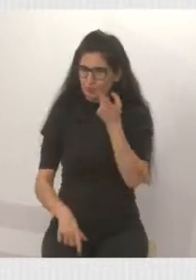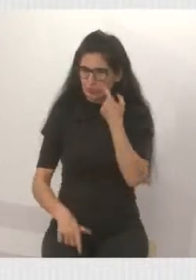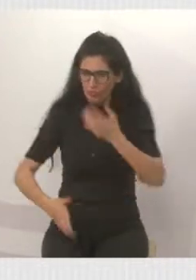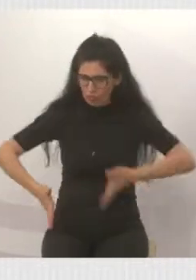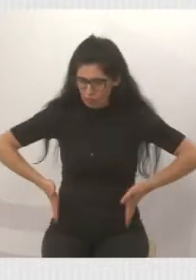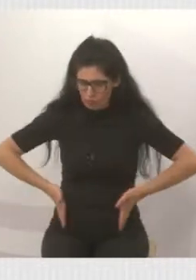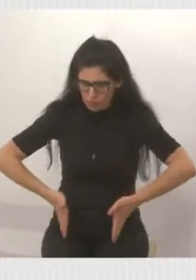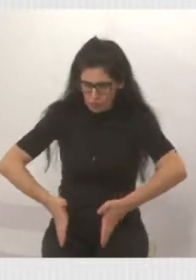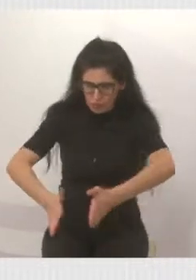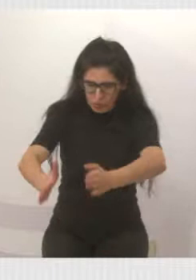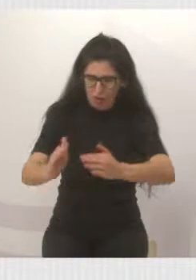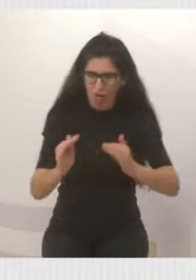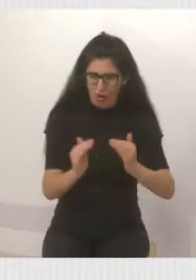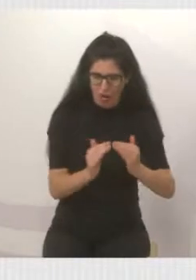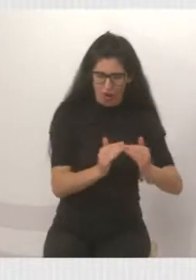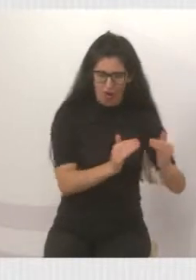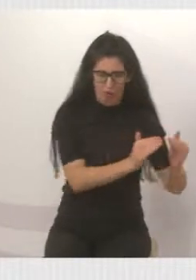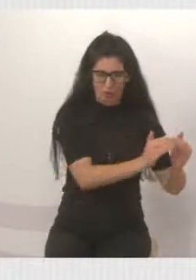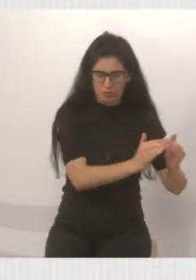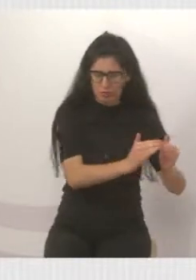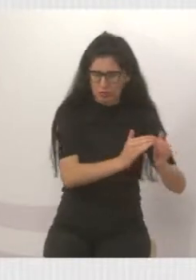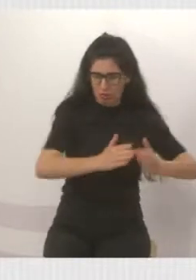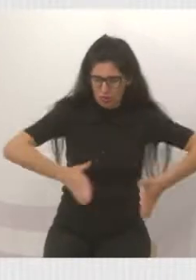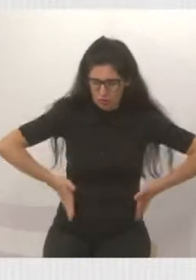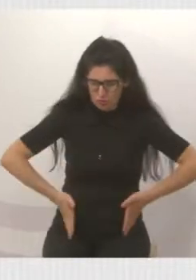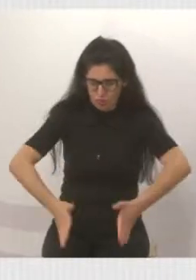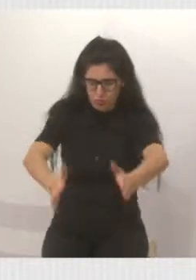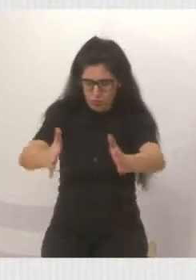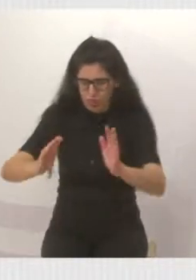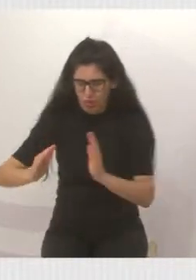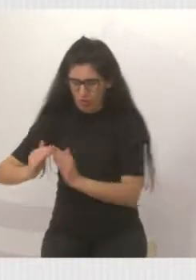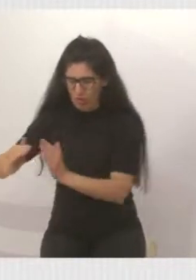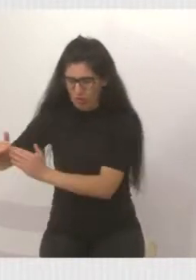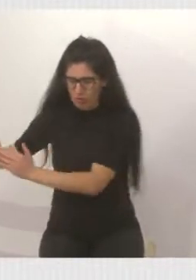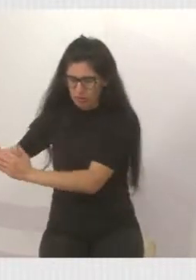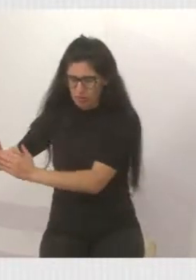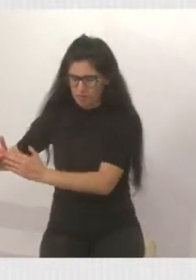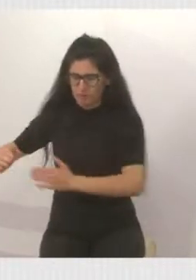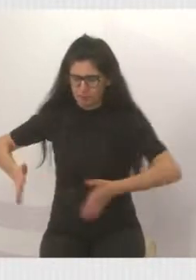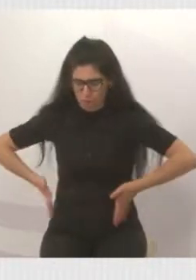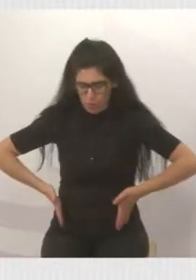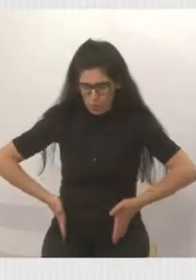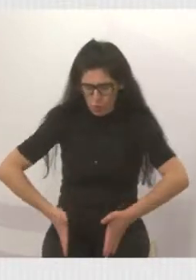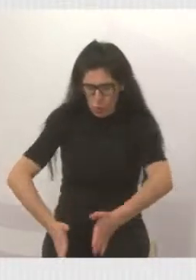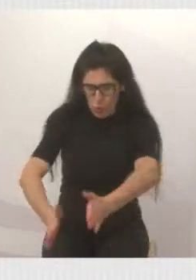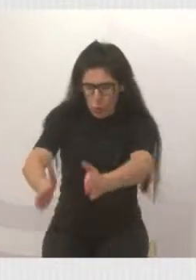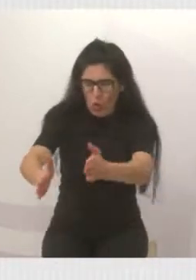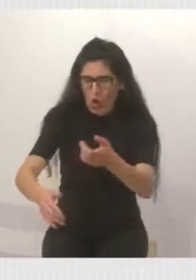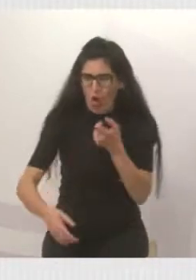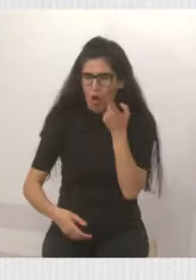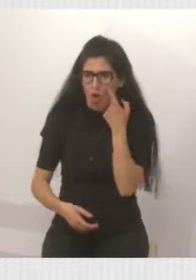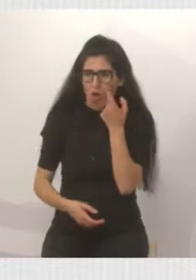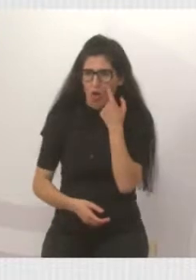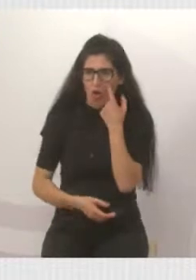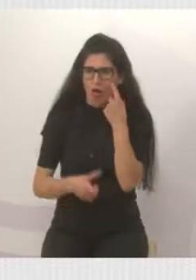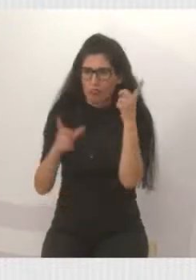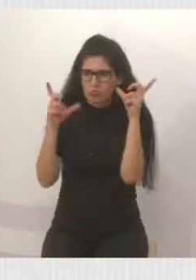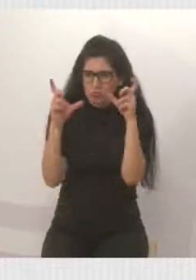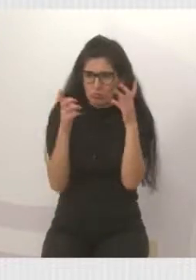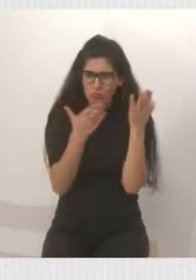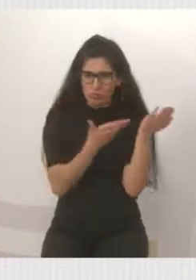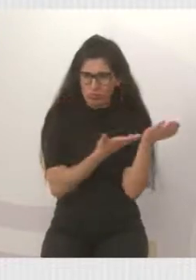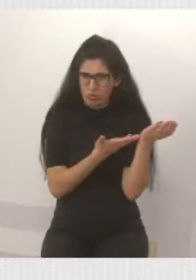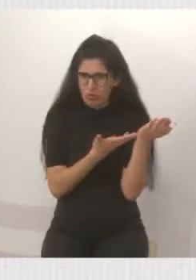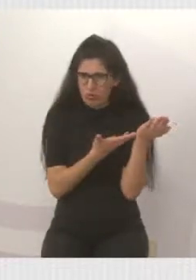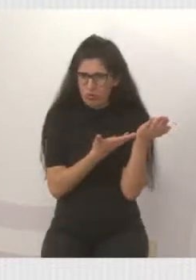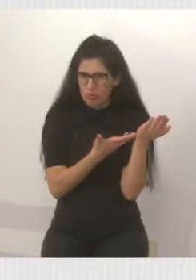viela como está. Fui lá no local e tirei a foto e aí a viela como está lá no Parque Santo